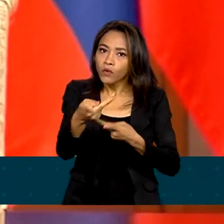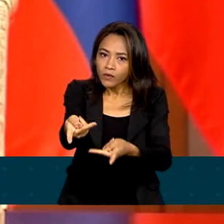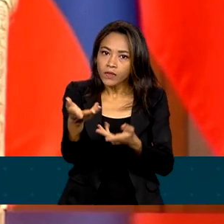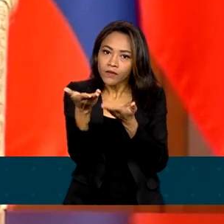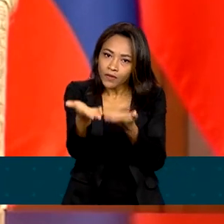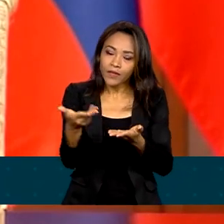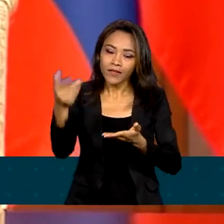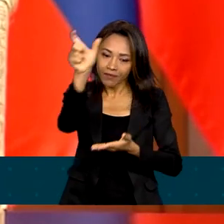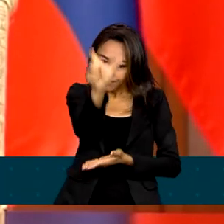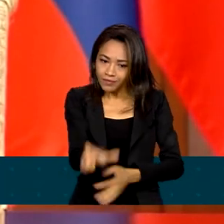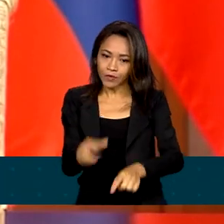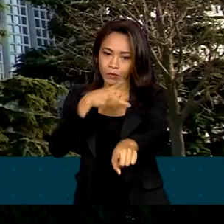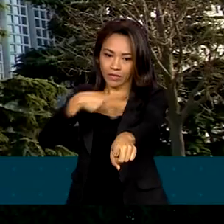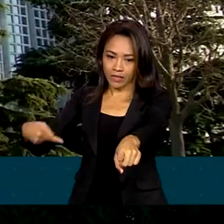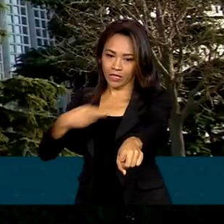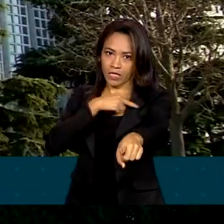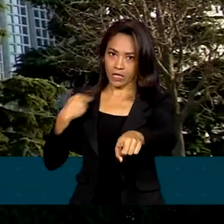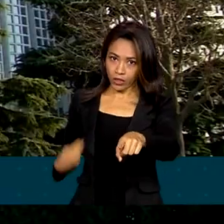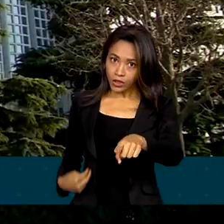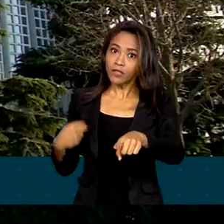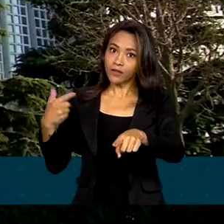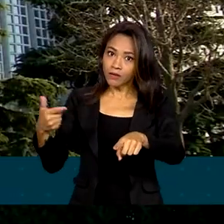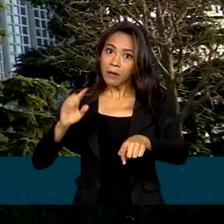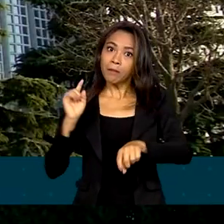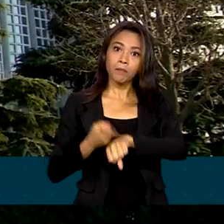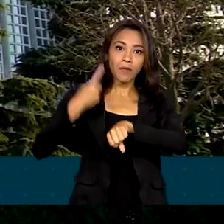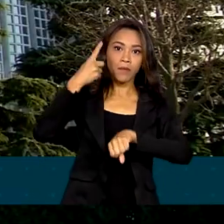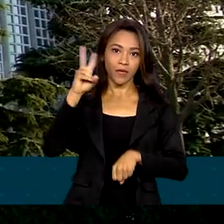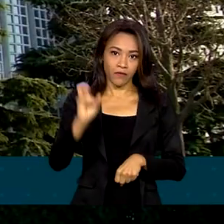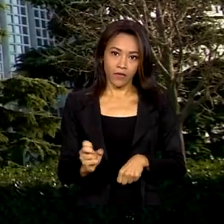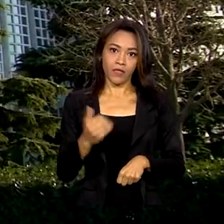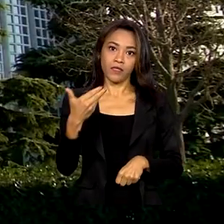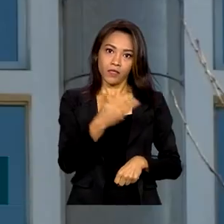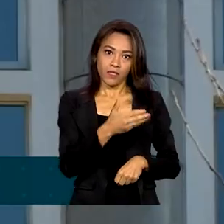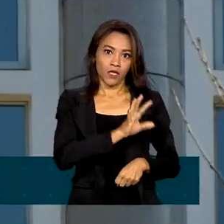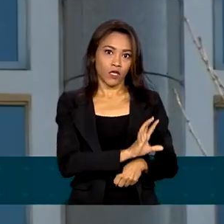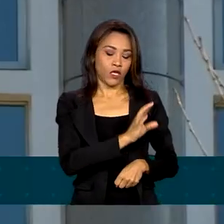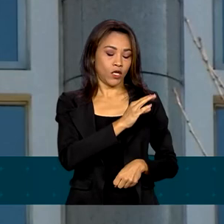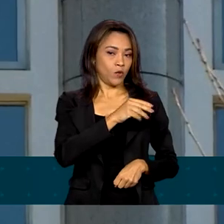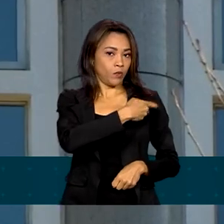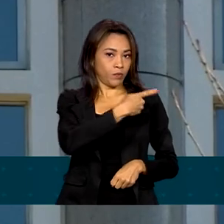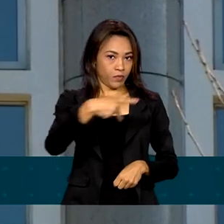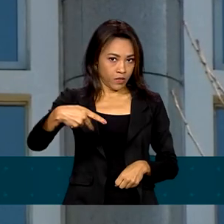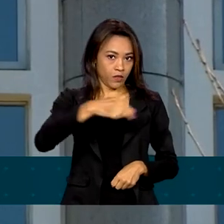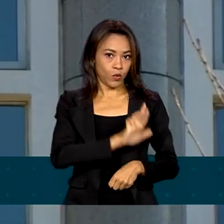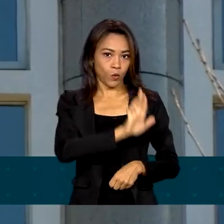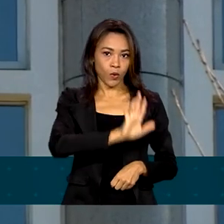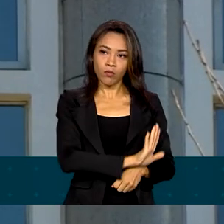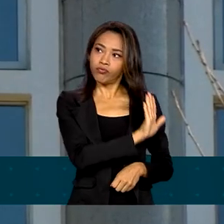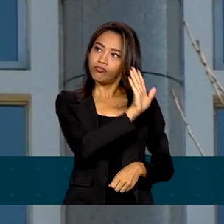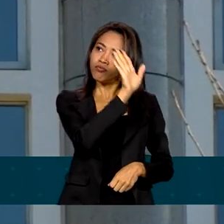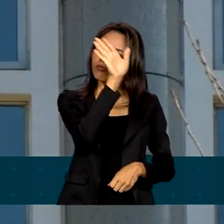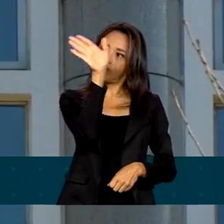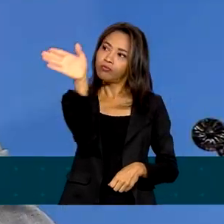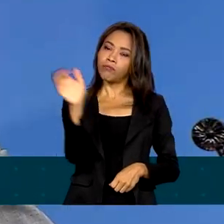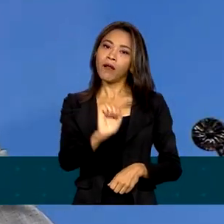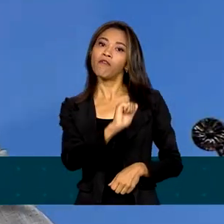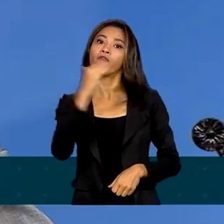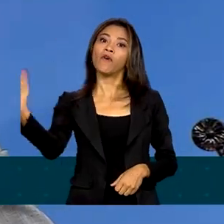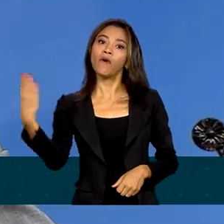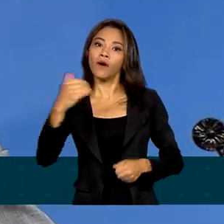chinês Xi Jinping. É a primeira vez neste mandato que Lula embarca para um país de fora do Ocidente.